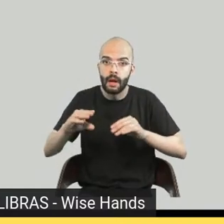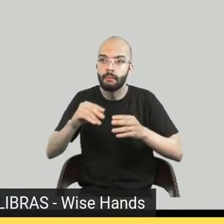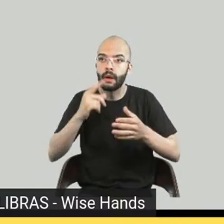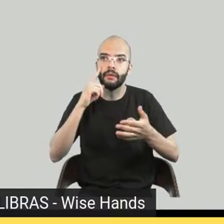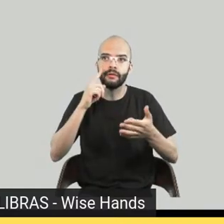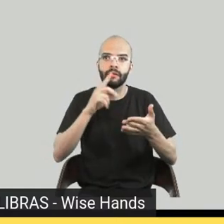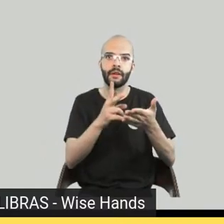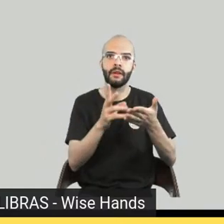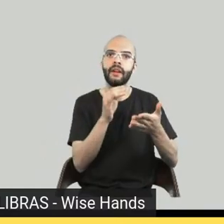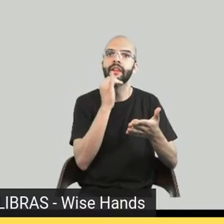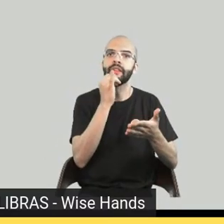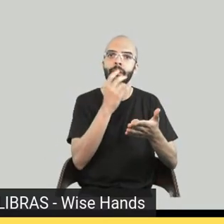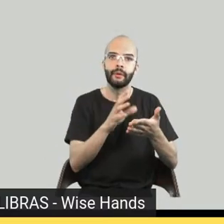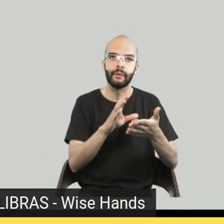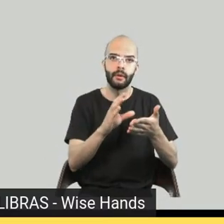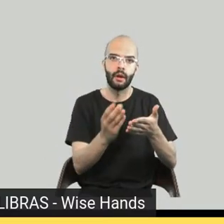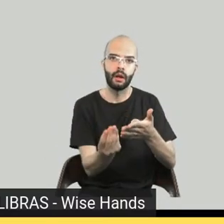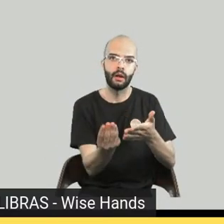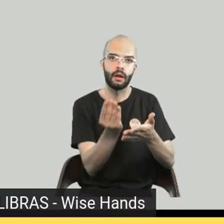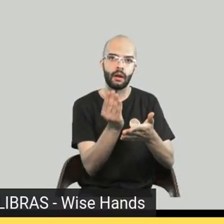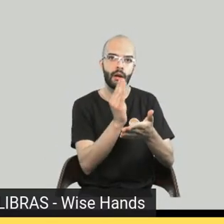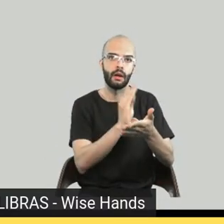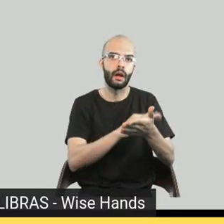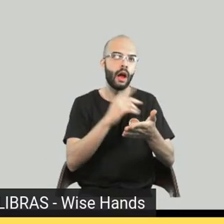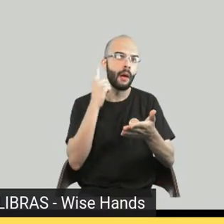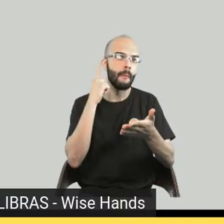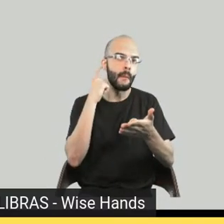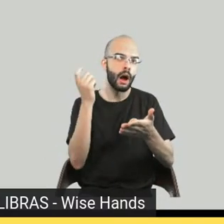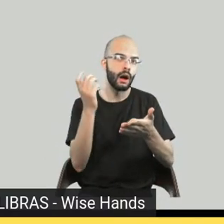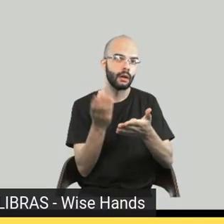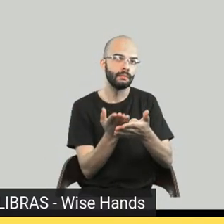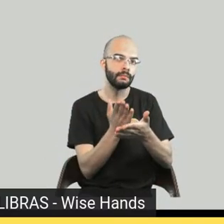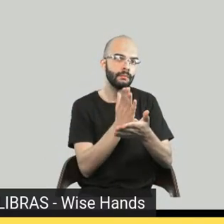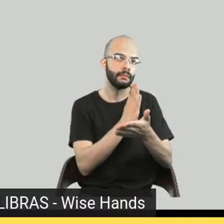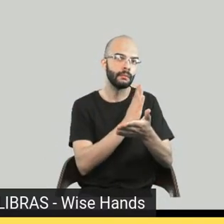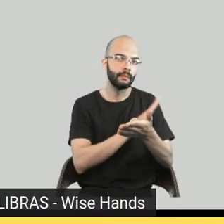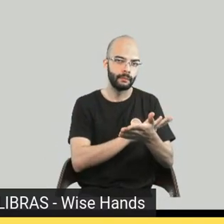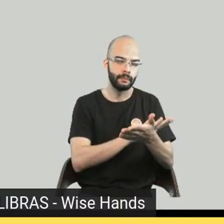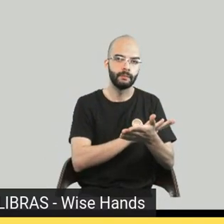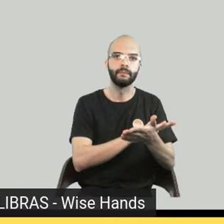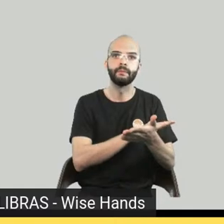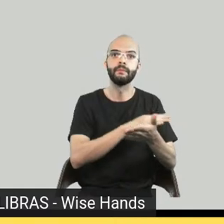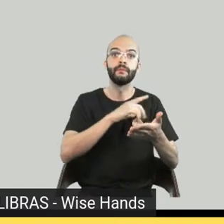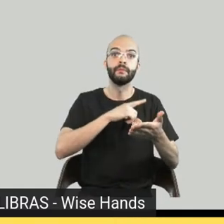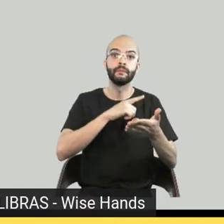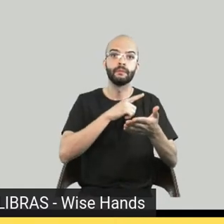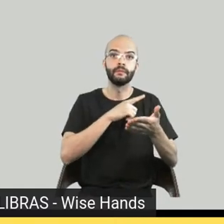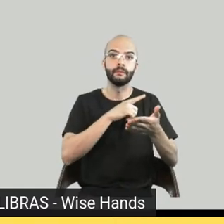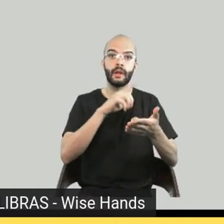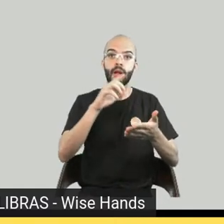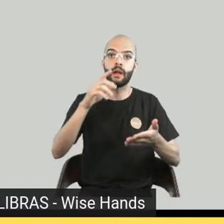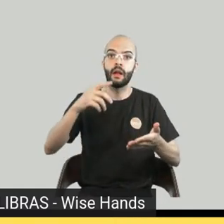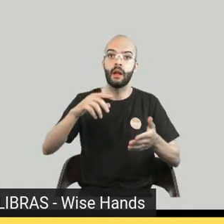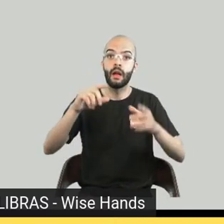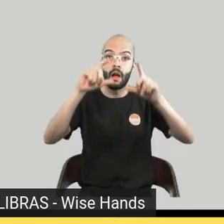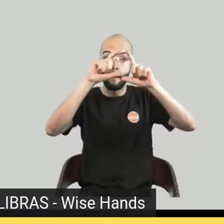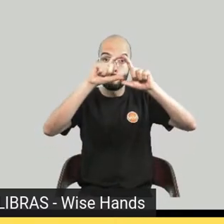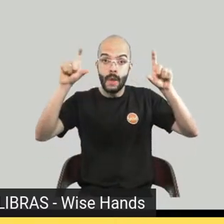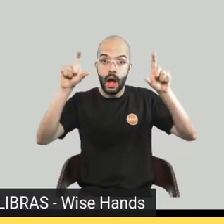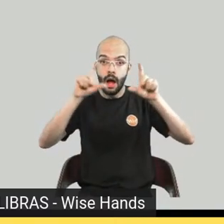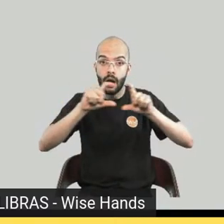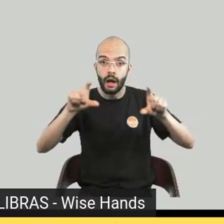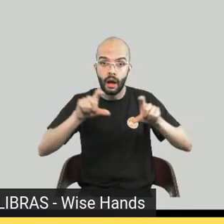fazendo o barulho da página virando, e nós fizemos uma divisão de parágrafo, inclusive o tamanho da fonte,